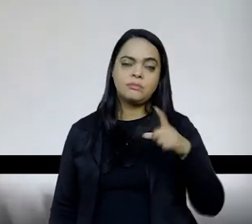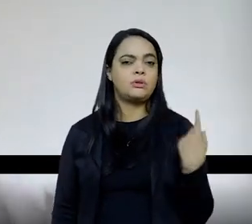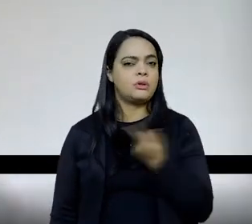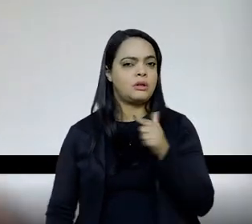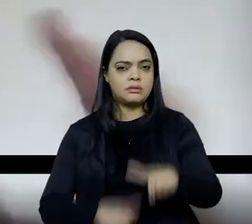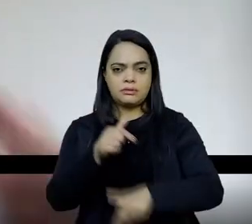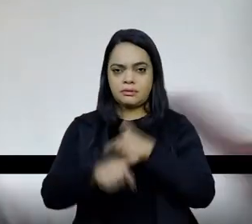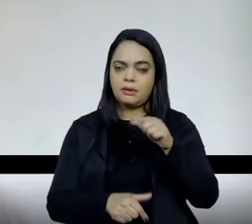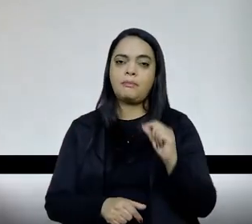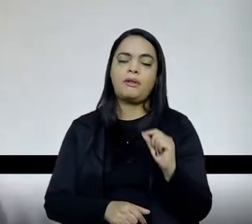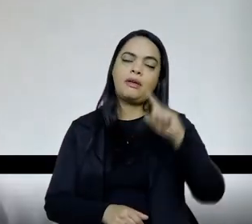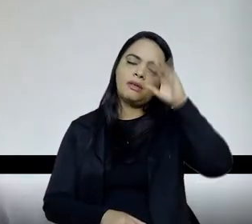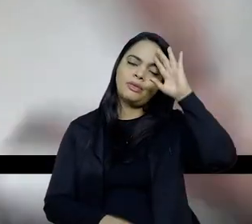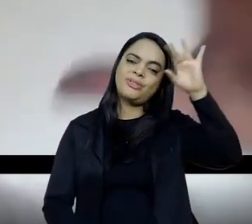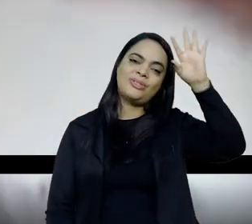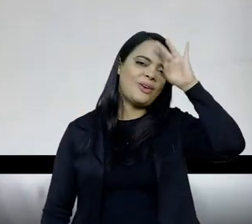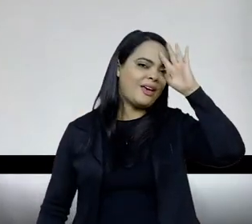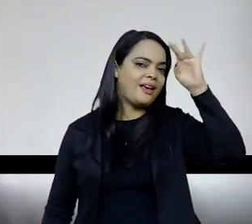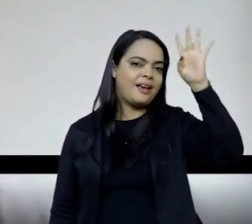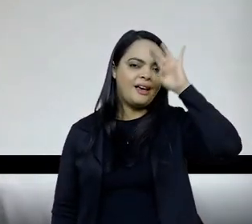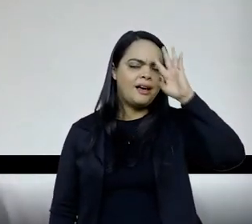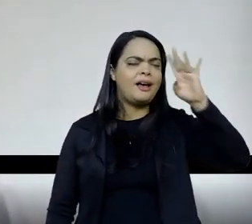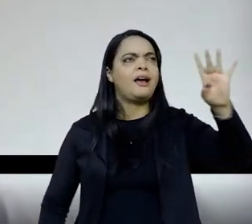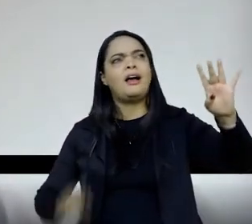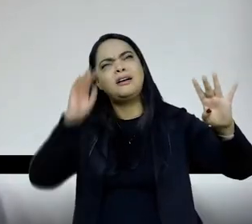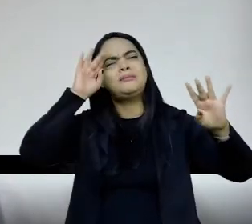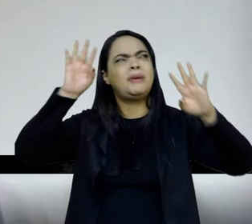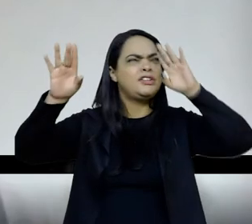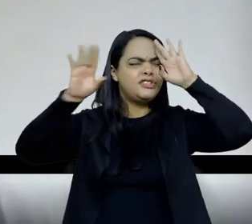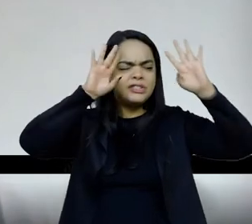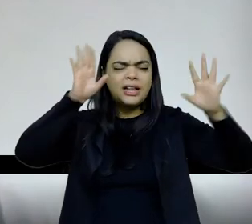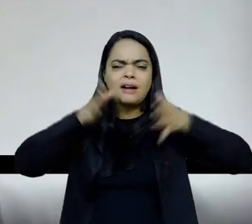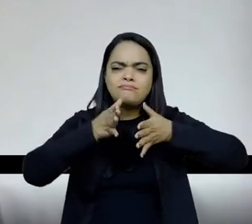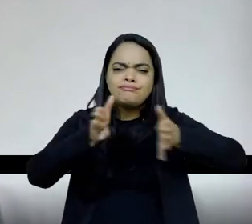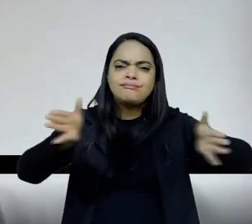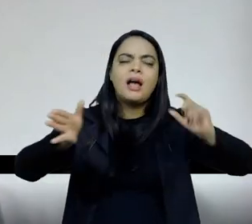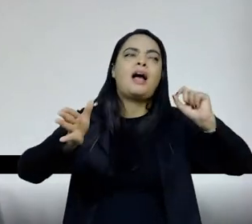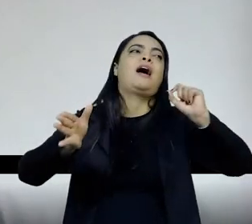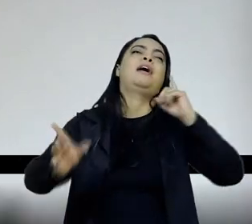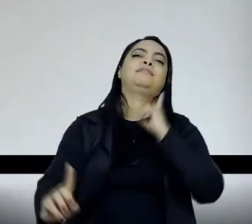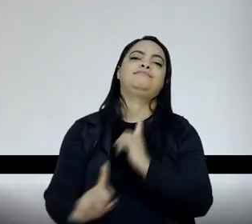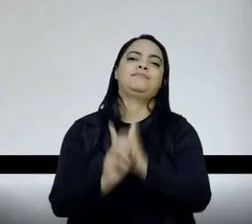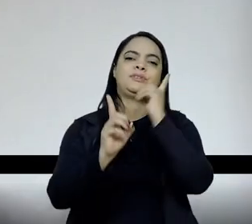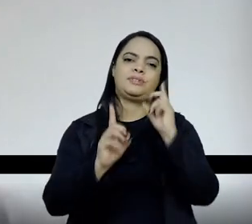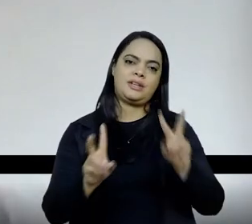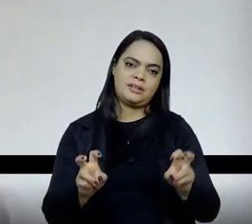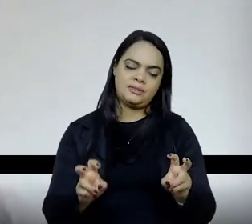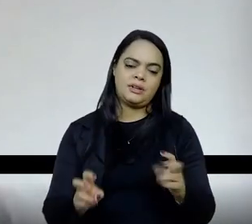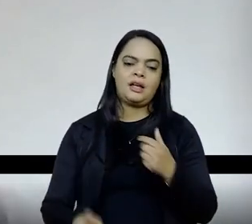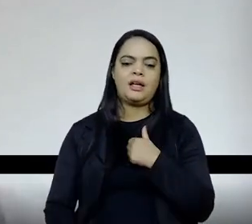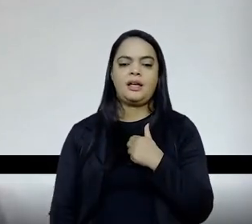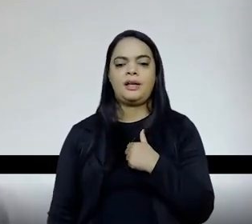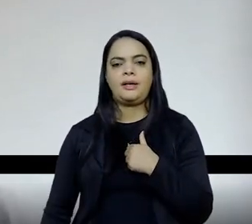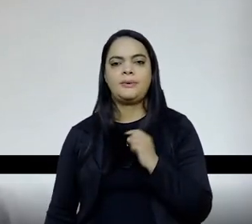fazer, de sonhar, de abrir o horizonte e achar, olha, de vez em quando eu fico querendo ir para